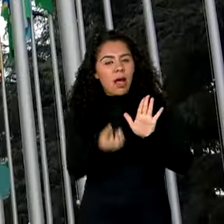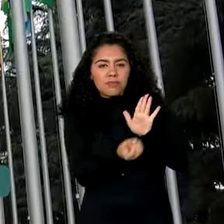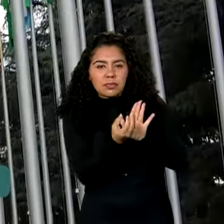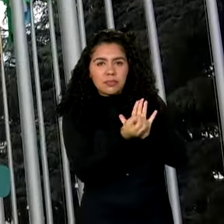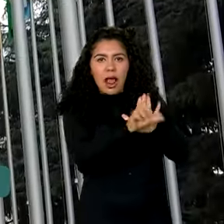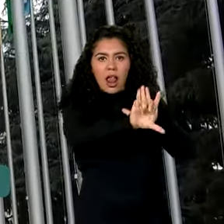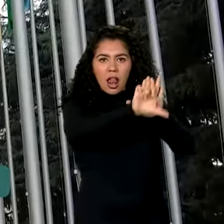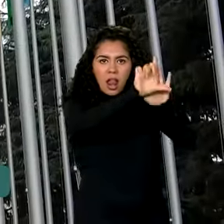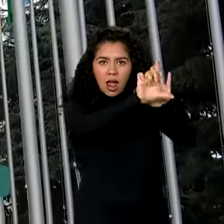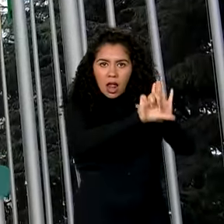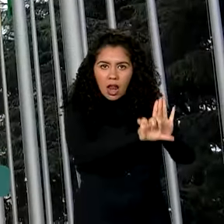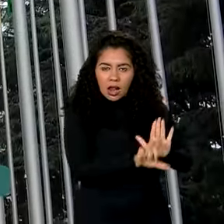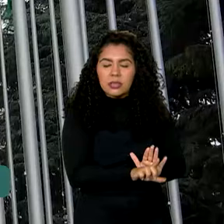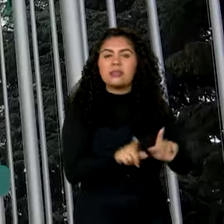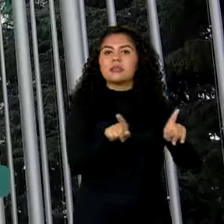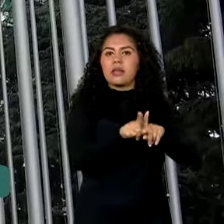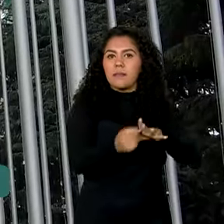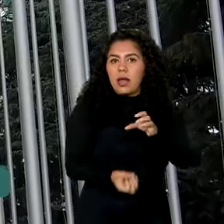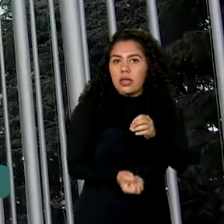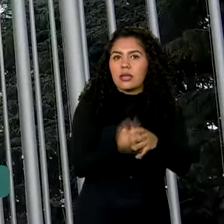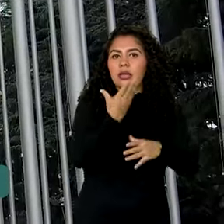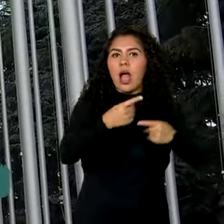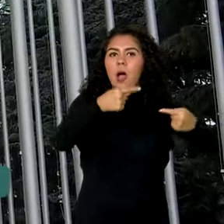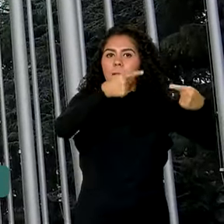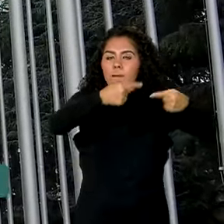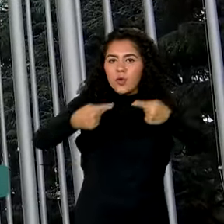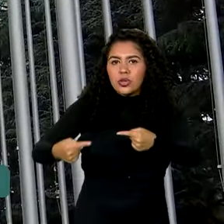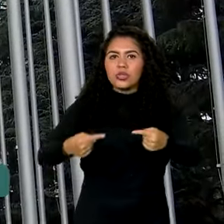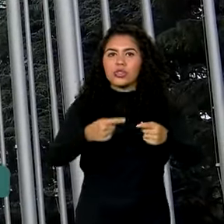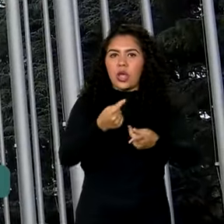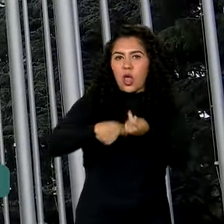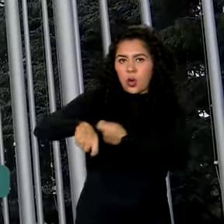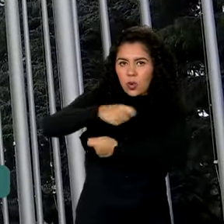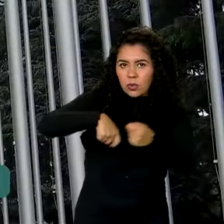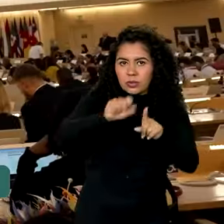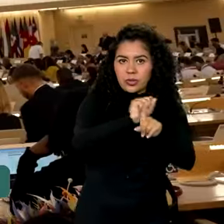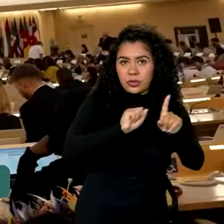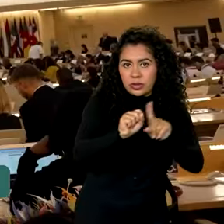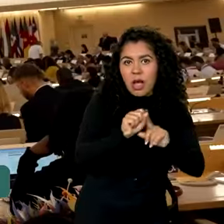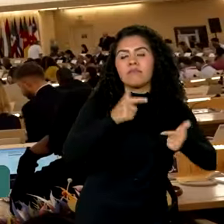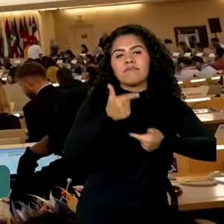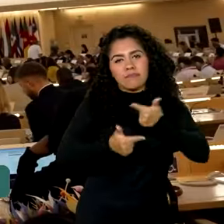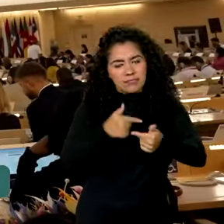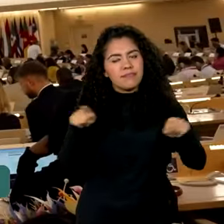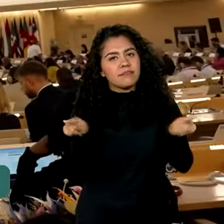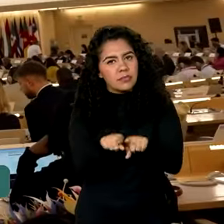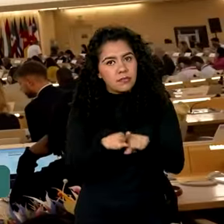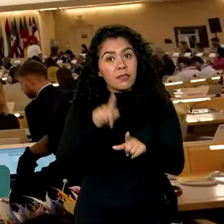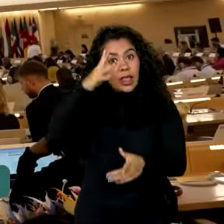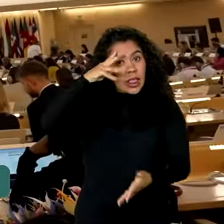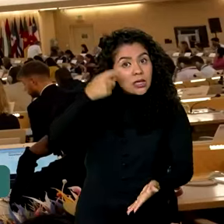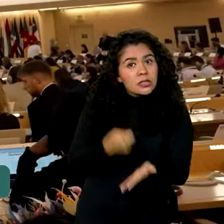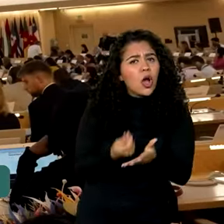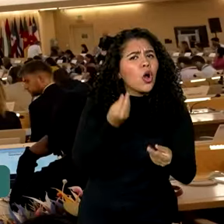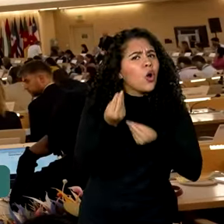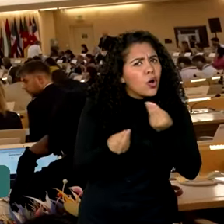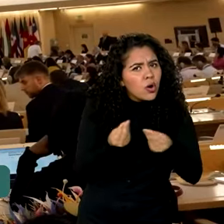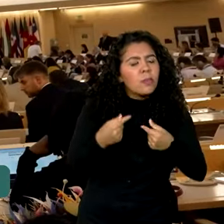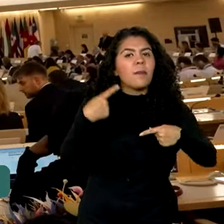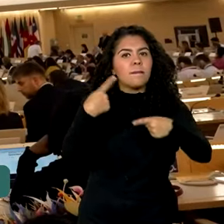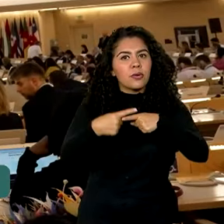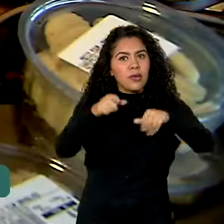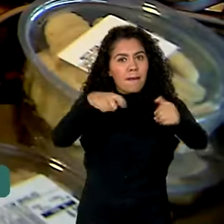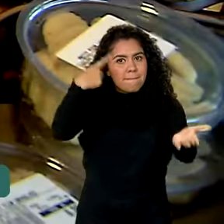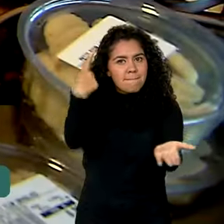e na elaboração de políticas econômicas, sociais e trabalhistas. São decisões tomadas a partir dessas